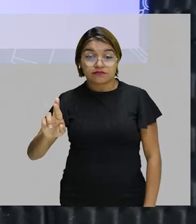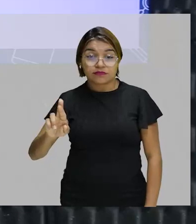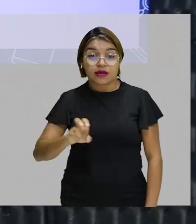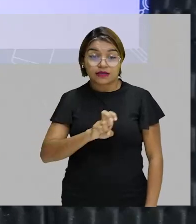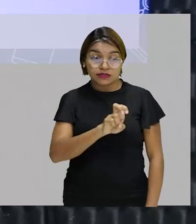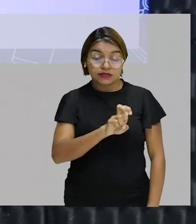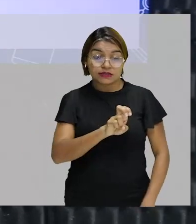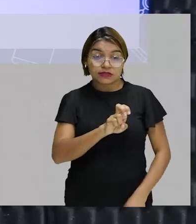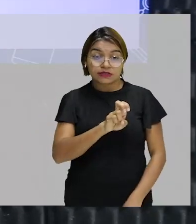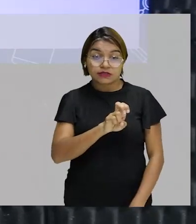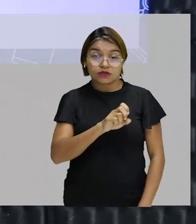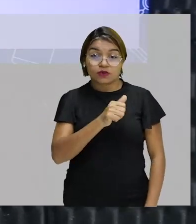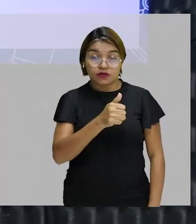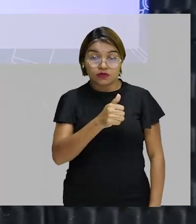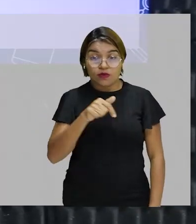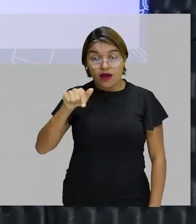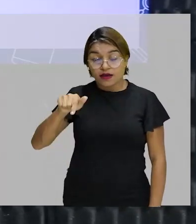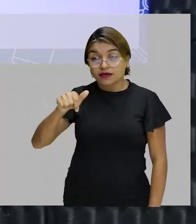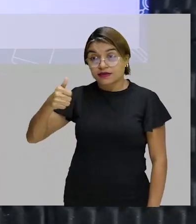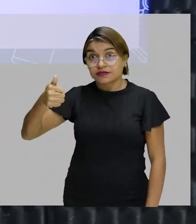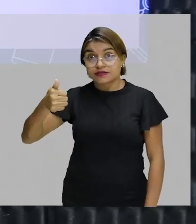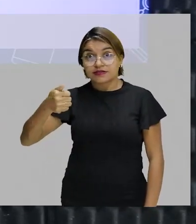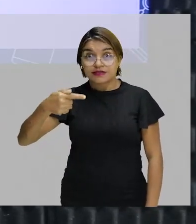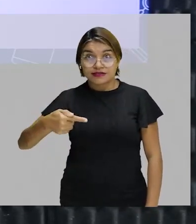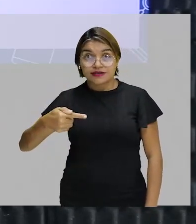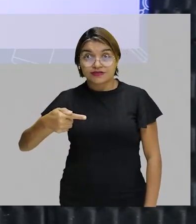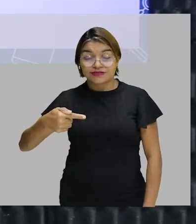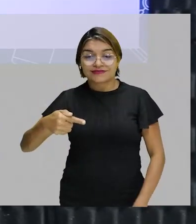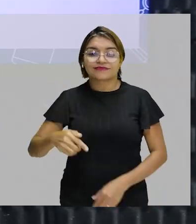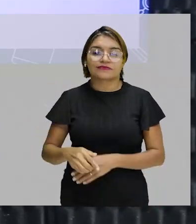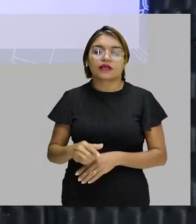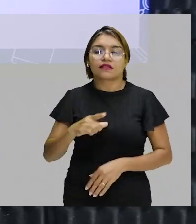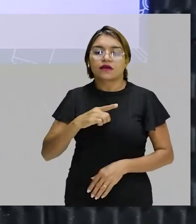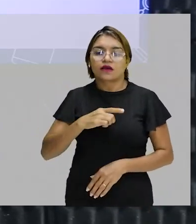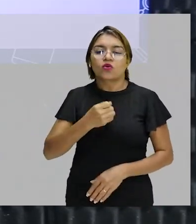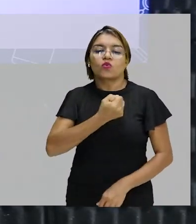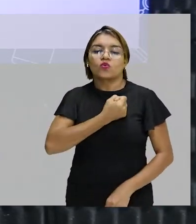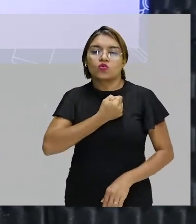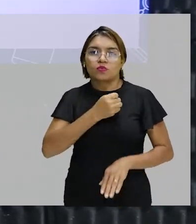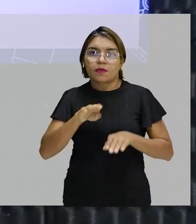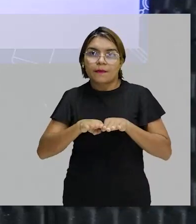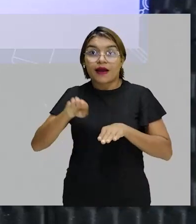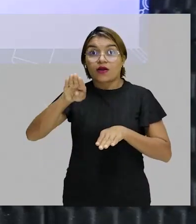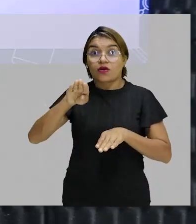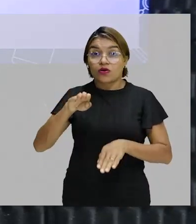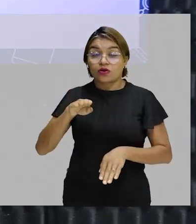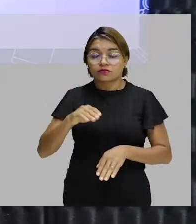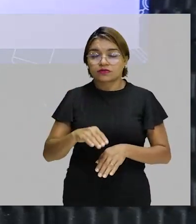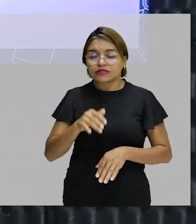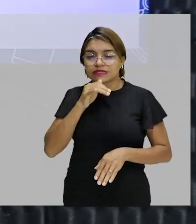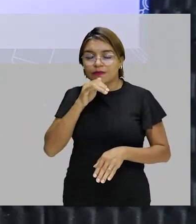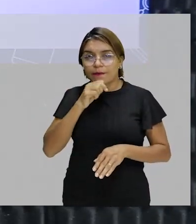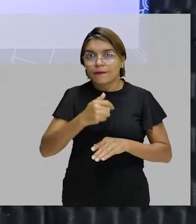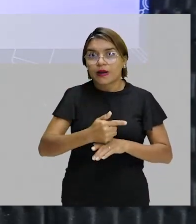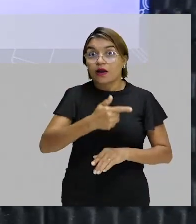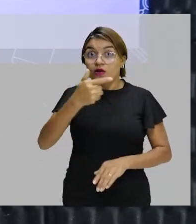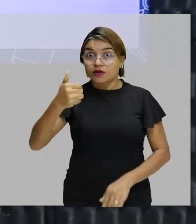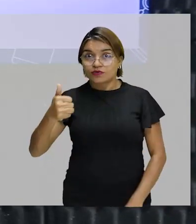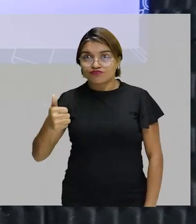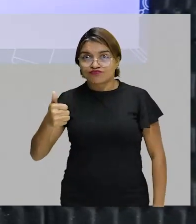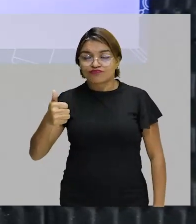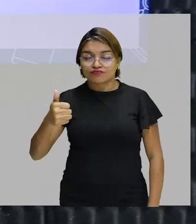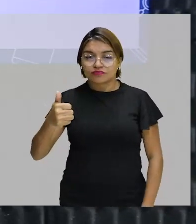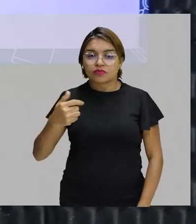massa molar 17 gramas. Então, nós vamos ter já um valor maior do que 1, certo? Já é um parâmetro